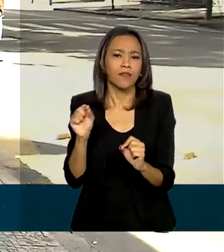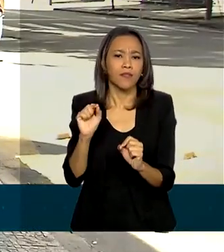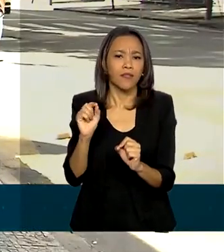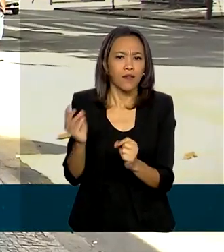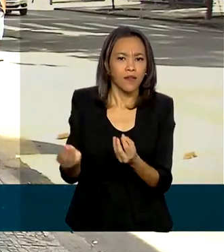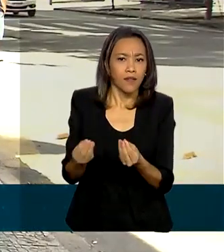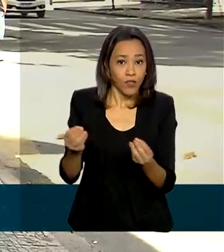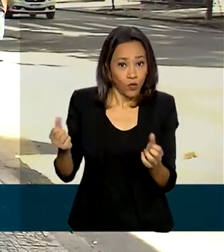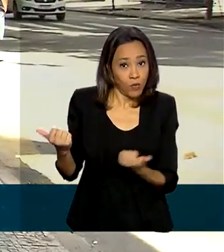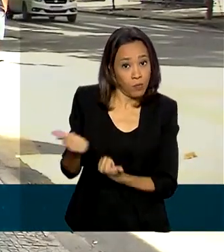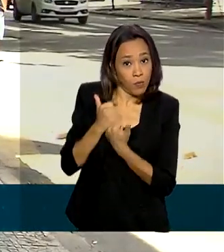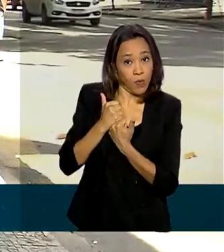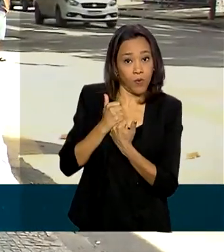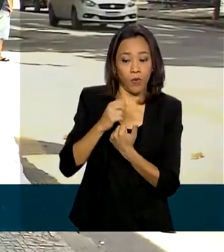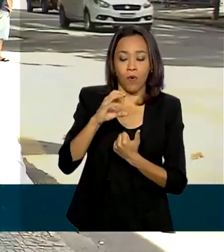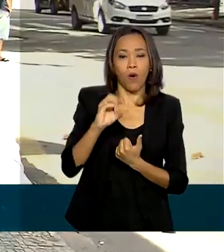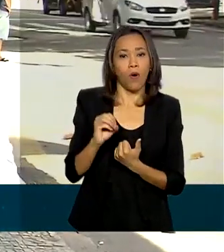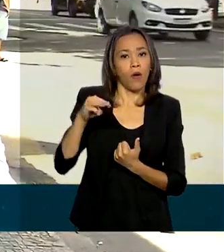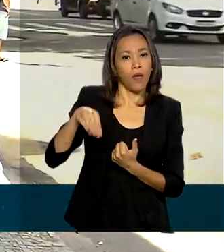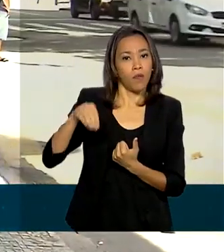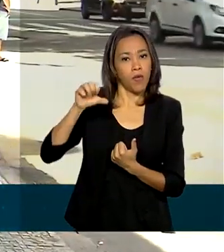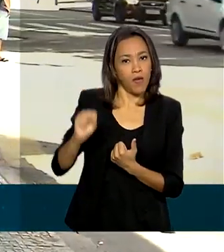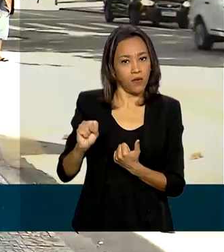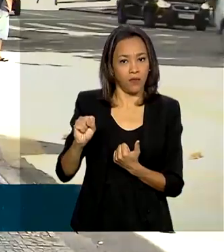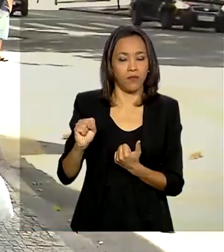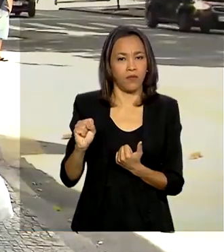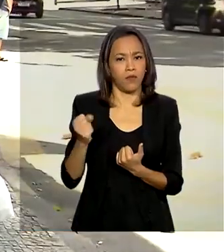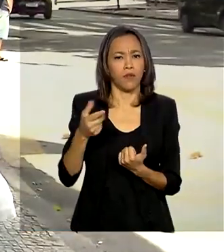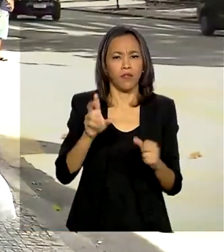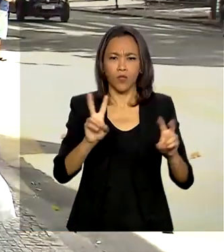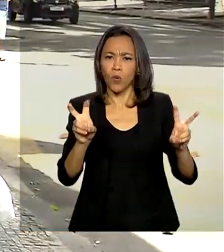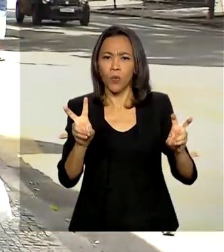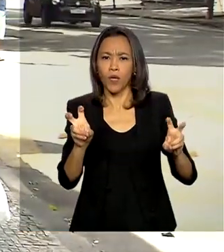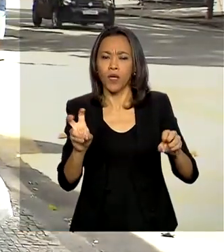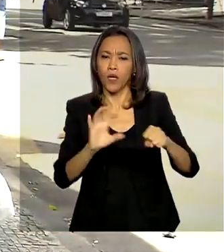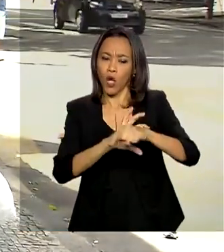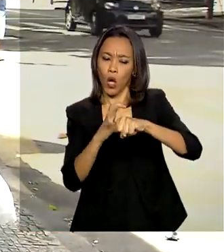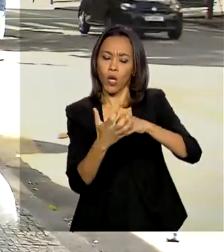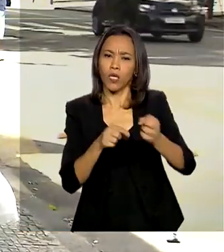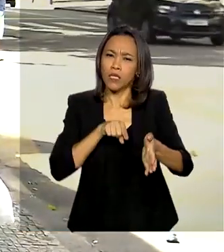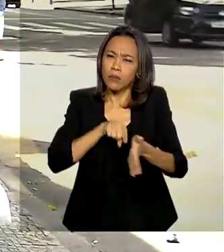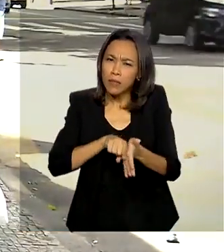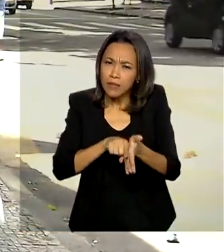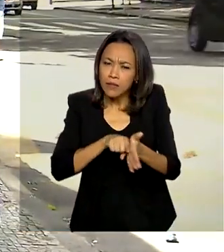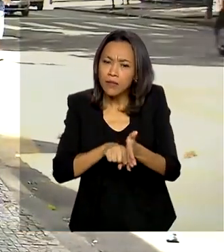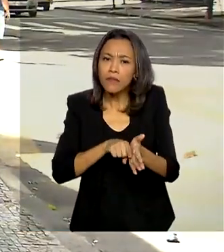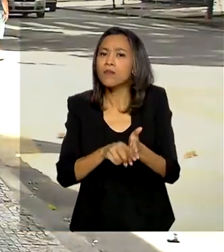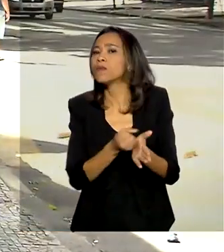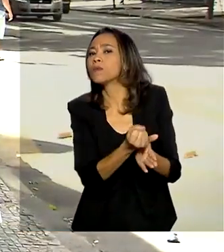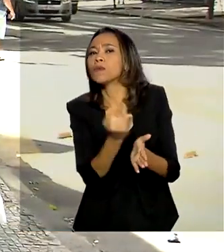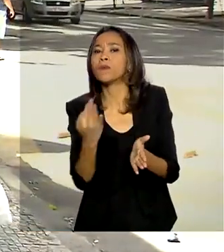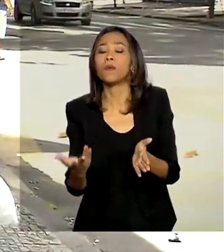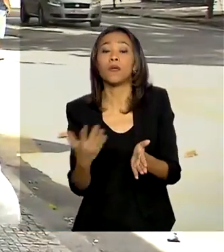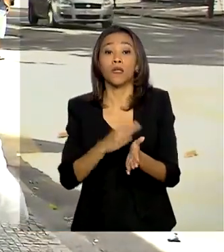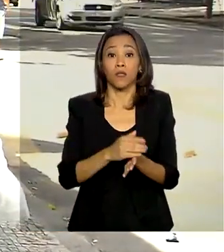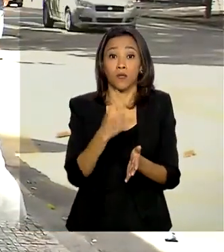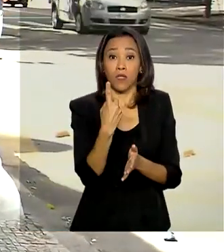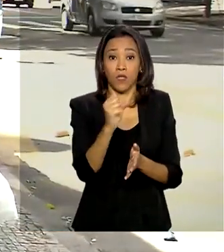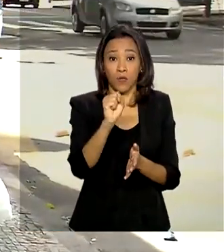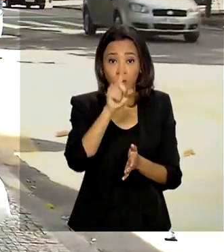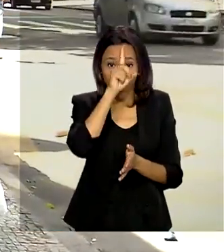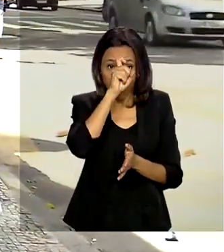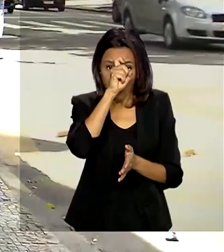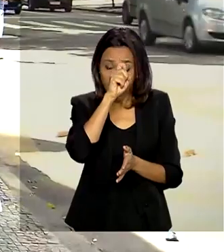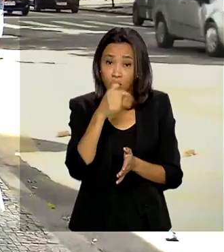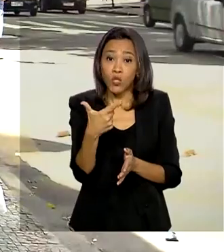Mundial da Saúde sobre o novo coronavírus. Esses estudos vão envolver 18 hospitais em 12 estados do Brasil e